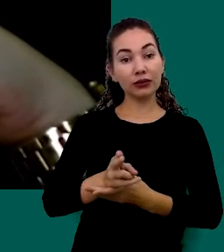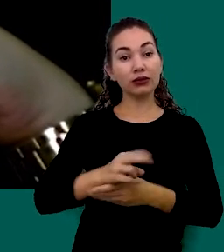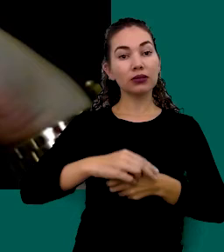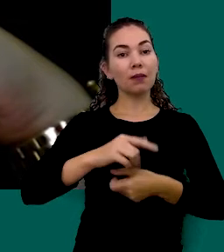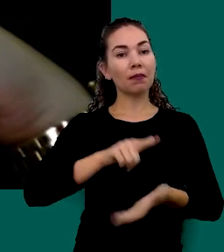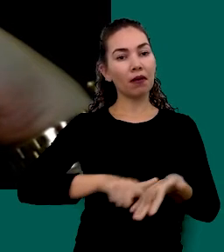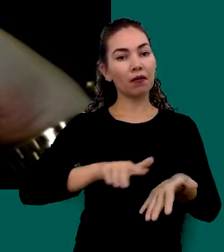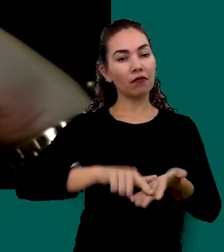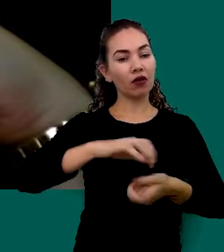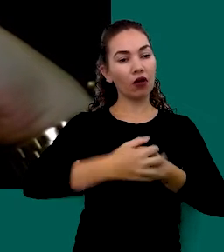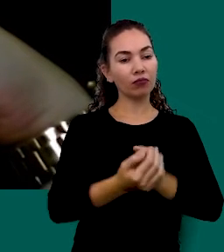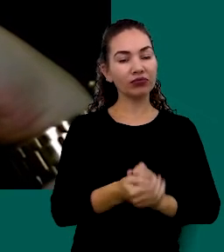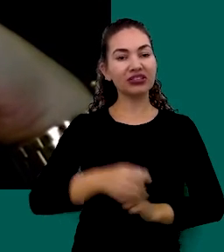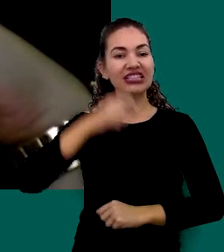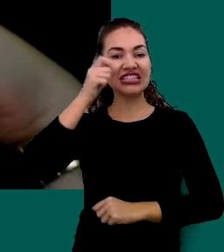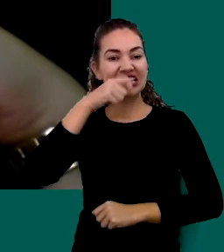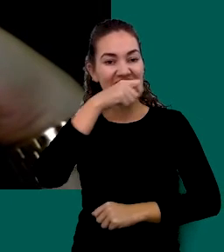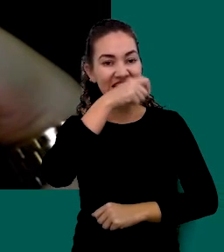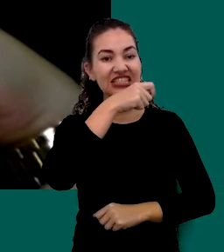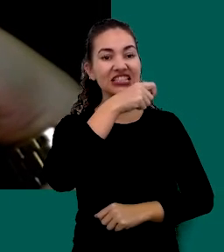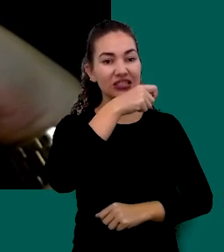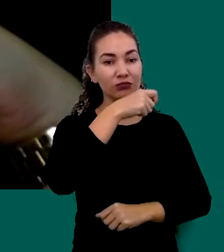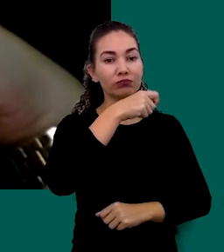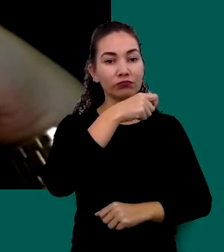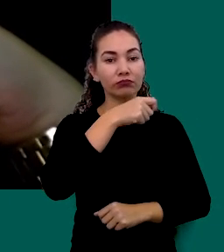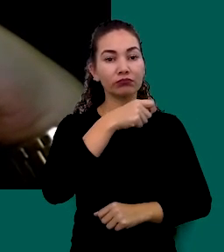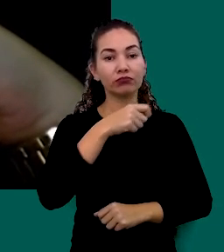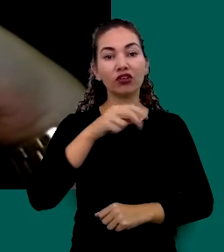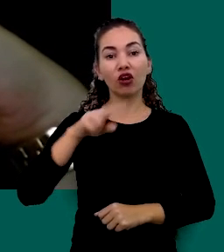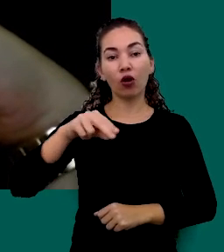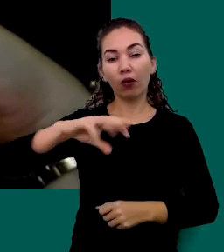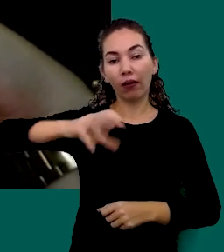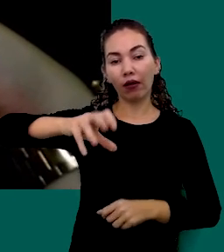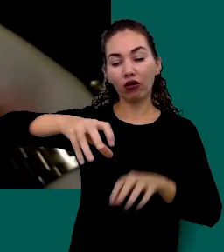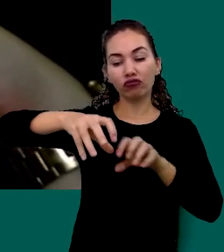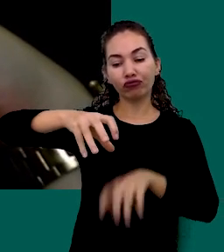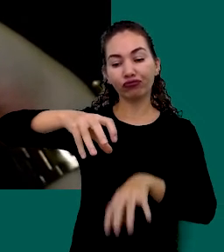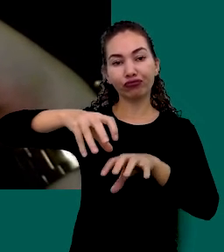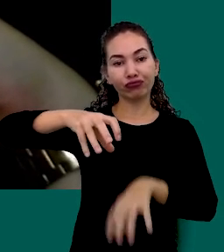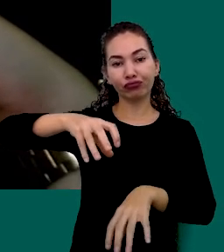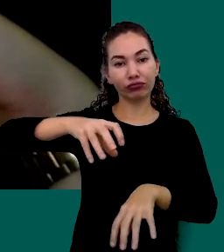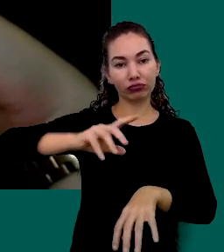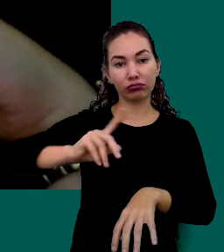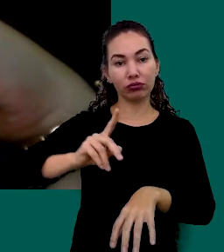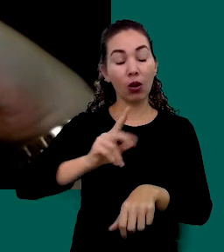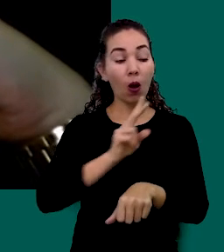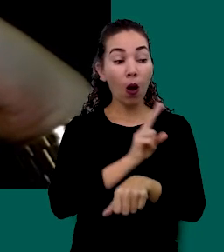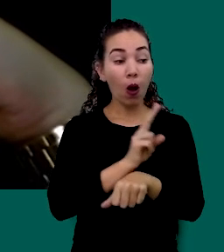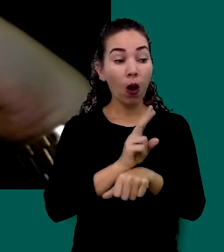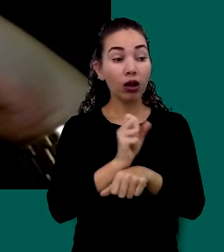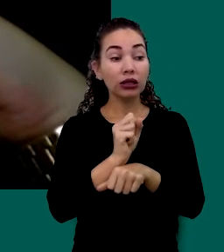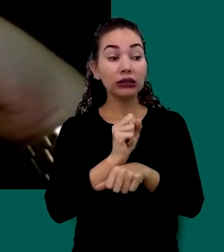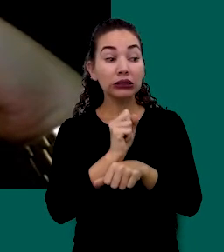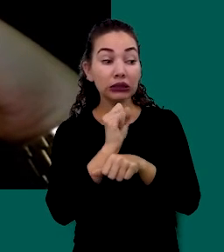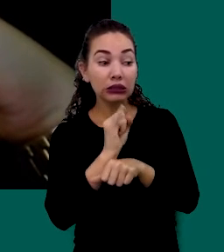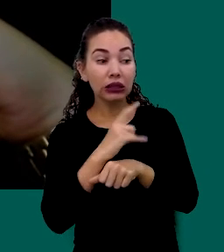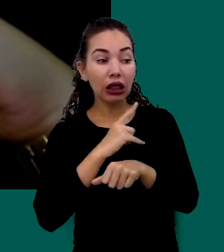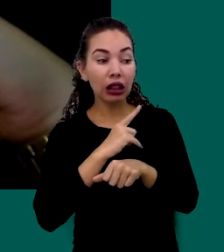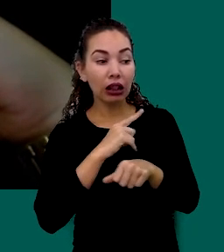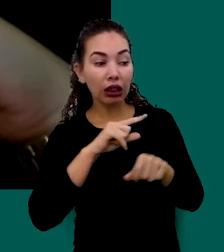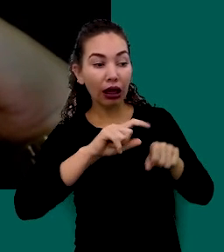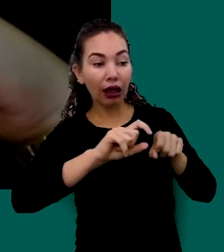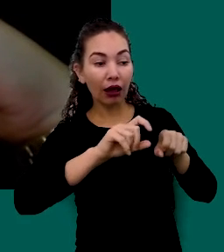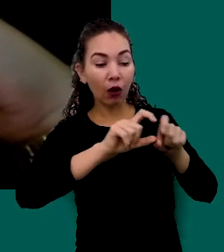Lavar Louça Ou Escovar Os Dentes Nunca Deixe A Torneira Aberta Verifique Vazamentos E